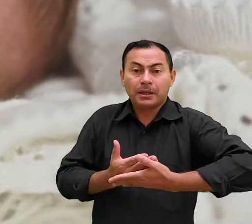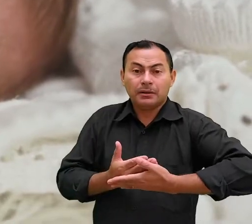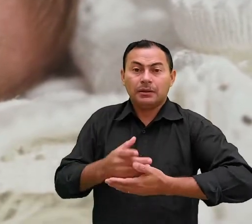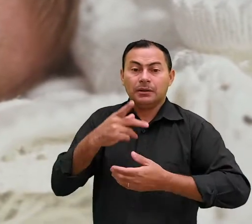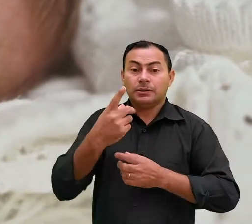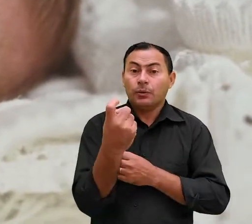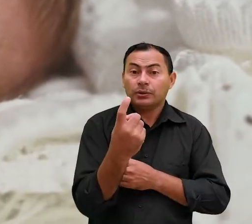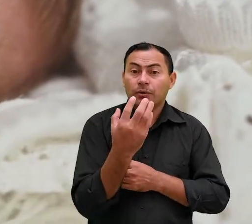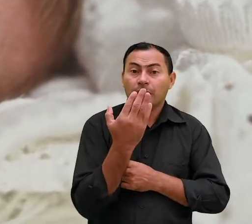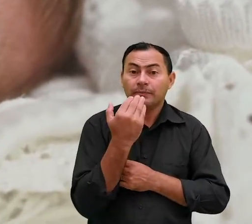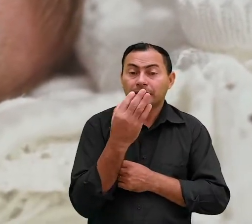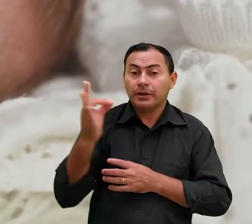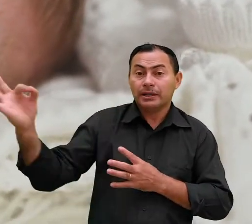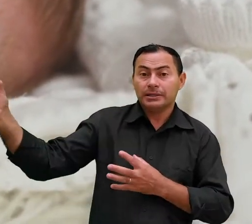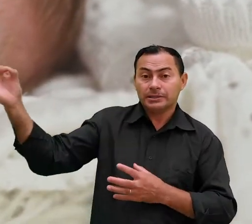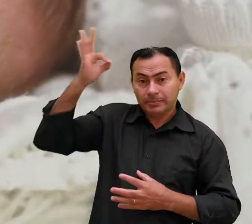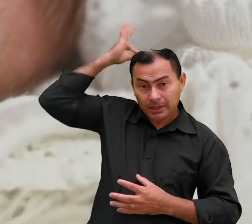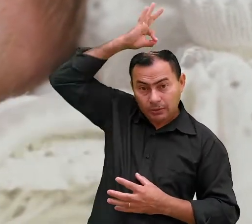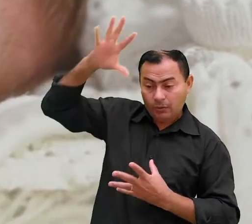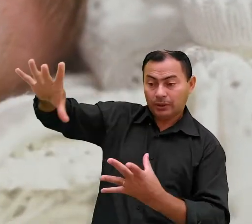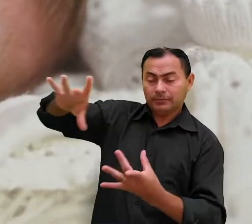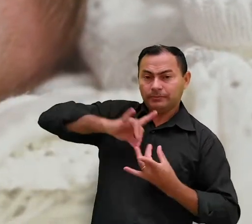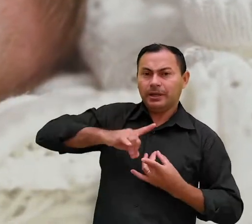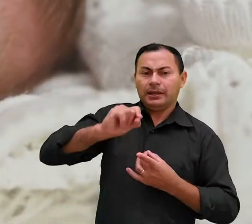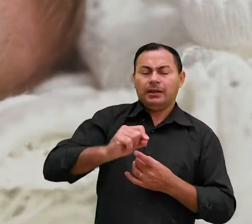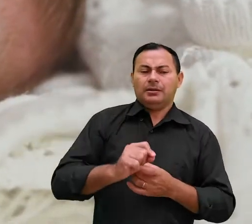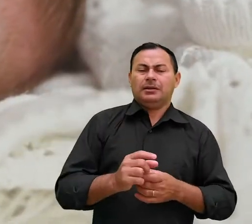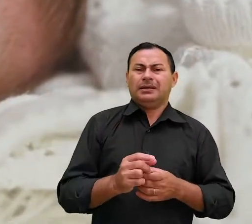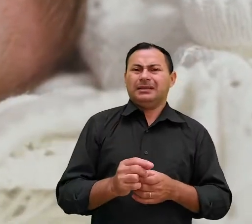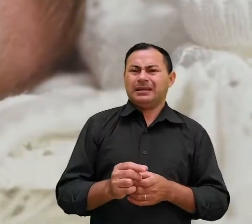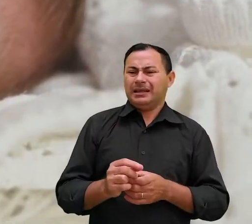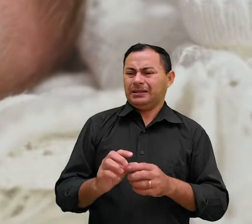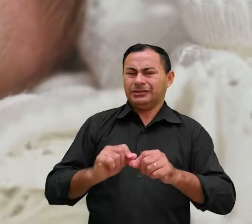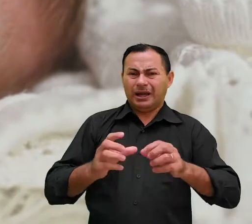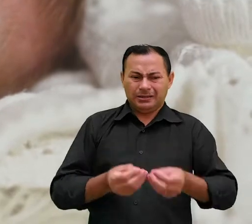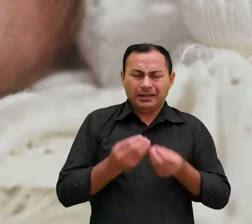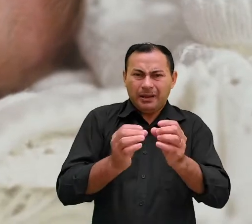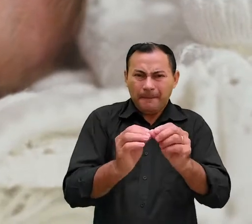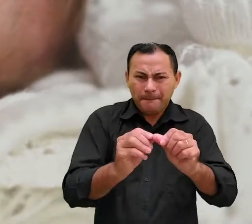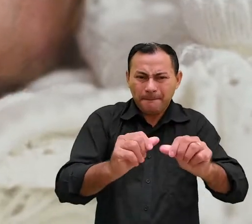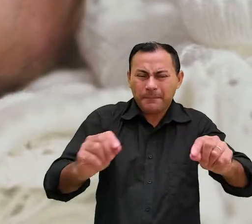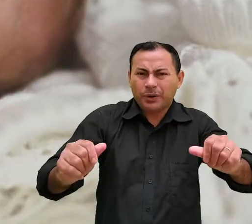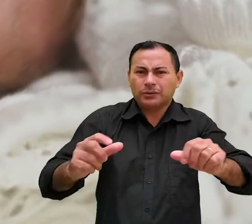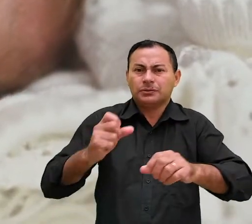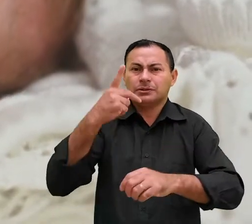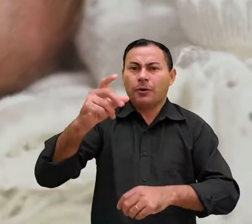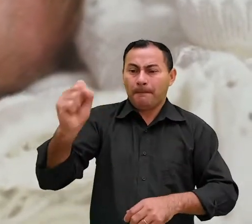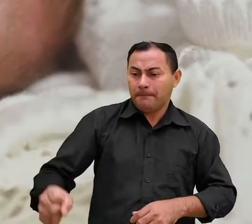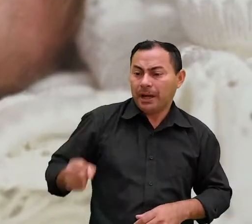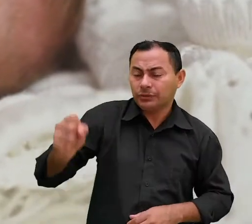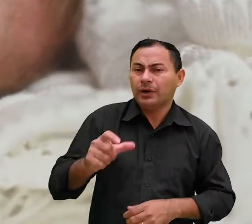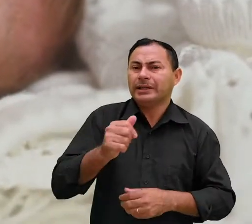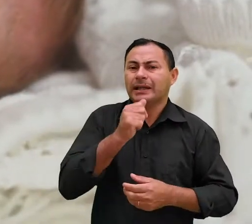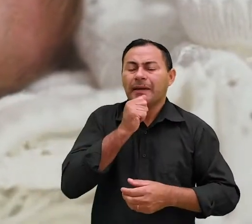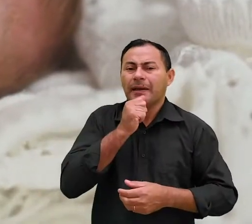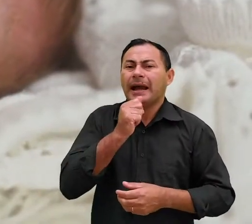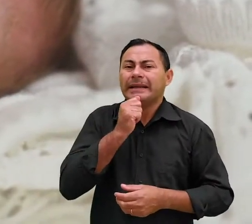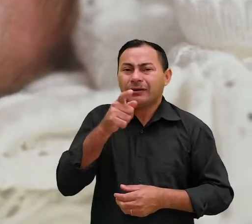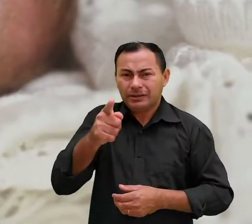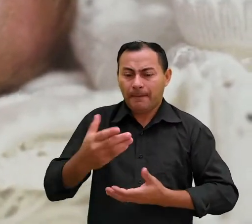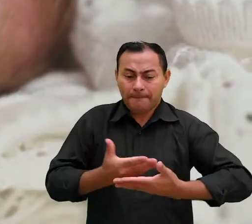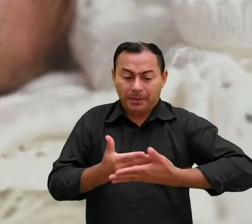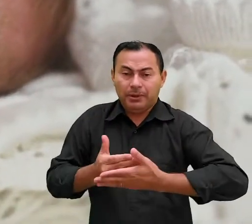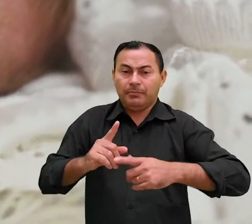se o único alimento espiritual que você tem é aquele pré-digerido que vem do seu pastor você ainda é um bebê